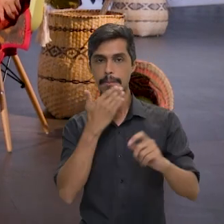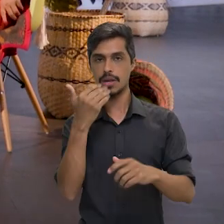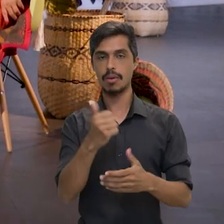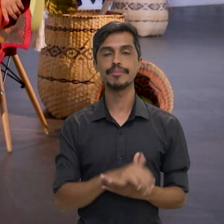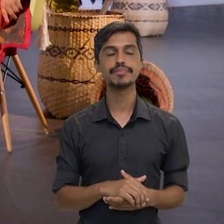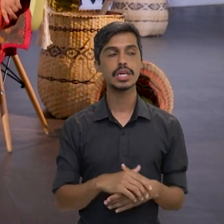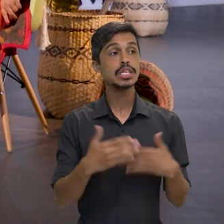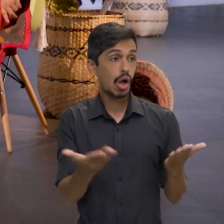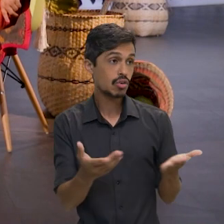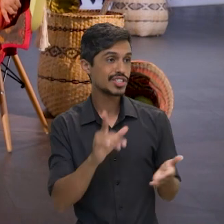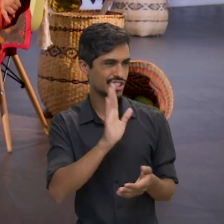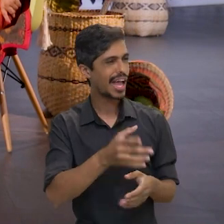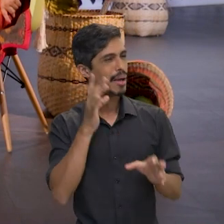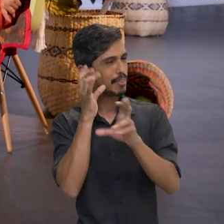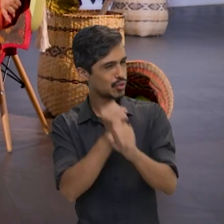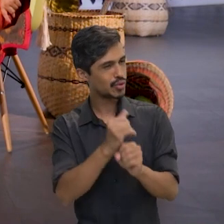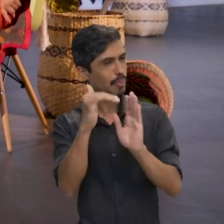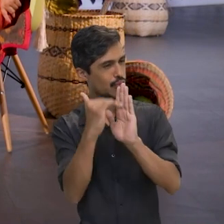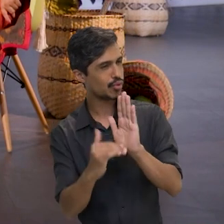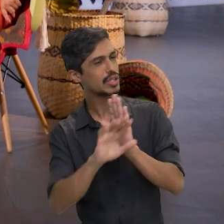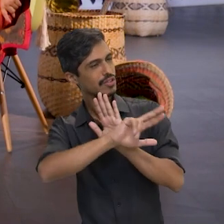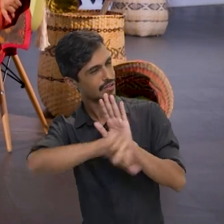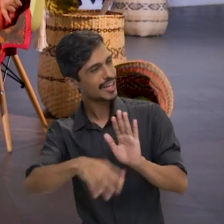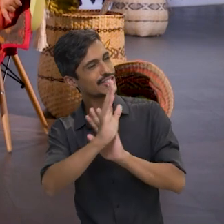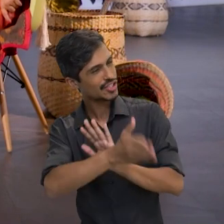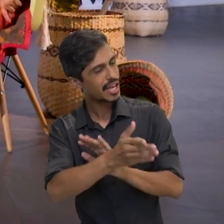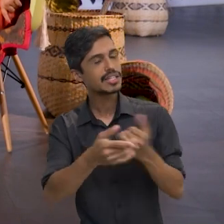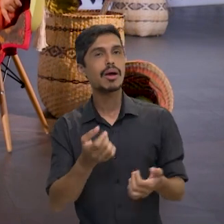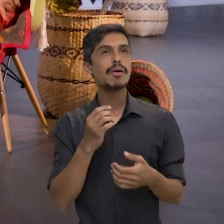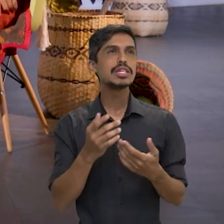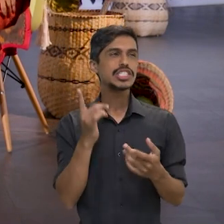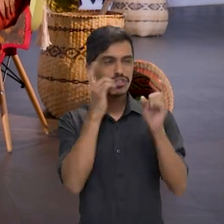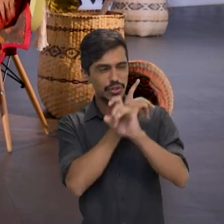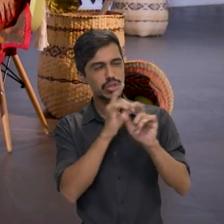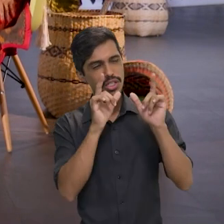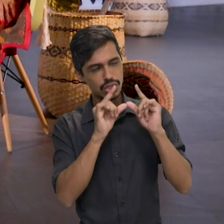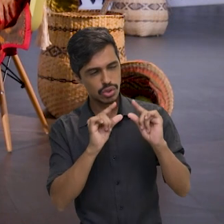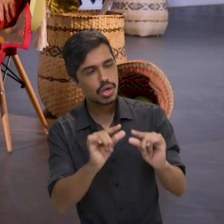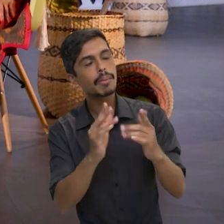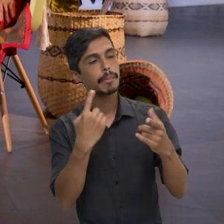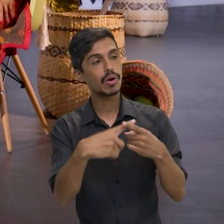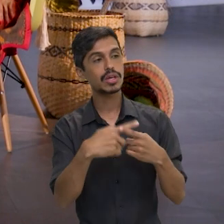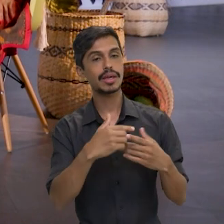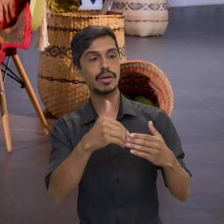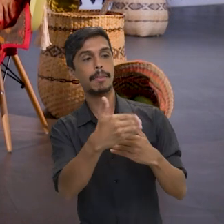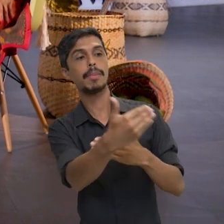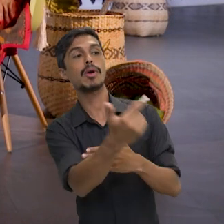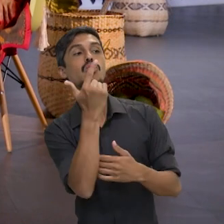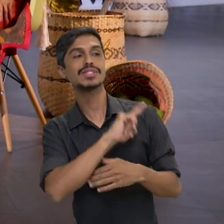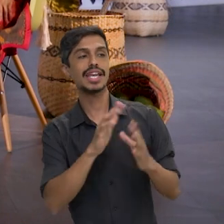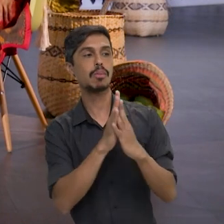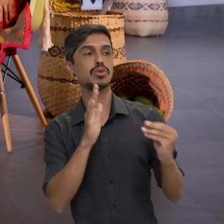que já se tem esse know-how, né? Como fazer ali, fica mais, um pouco menos difícil, né? De seguir com as